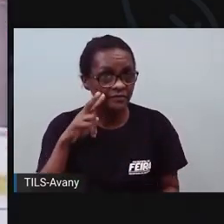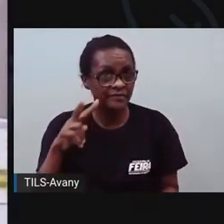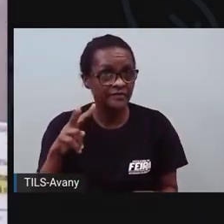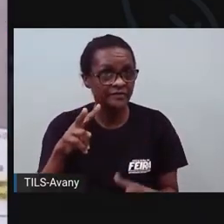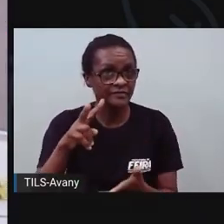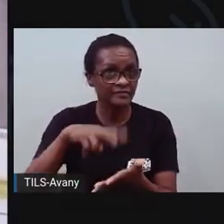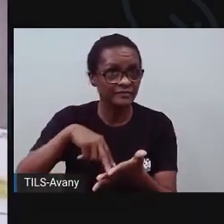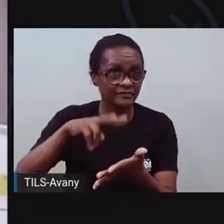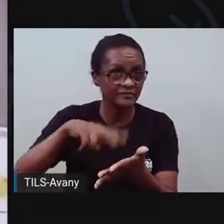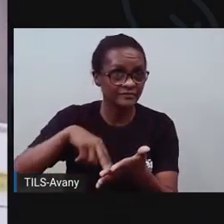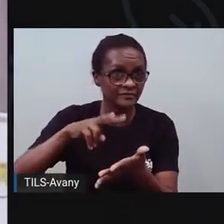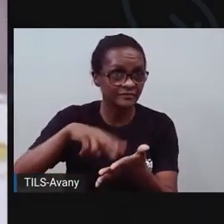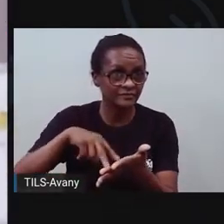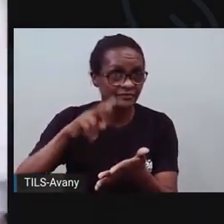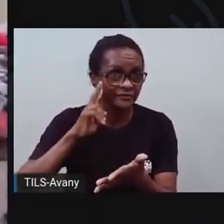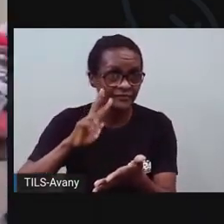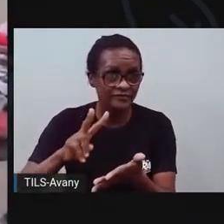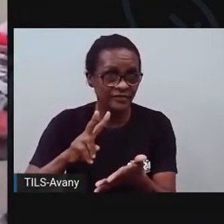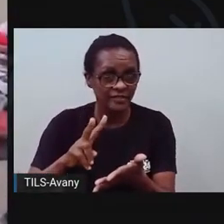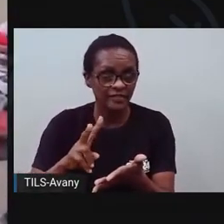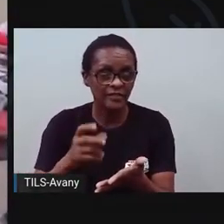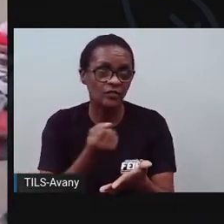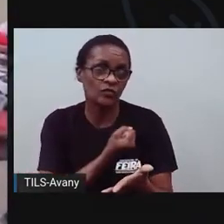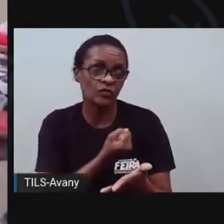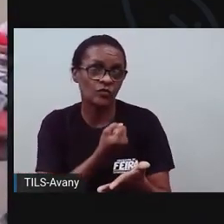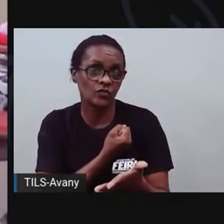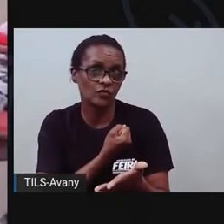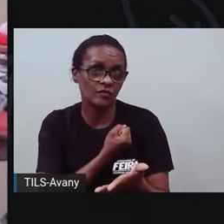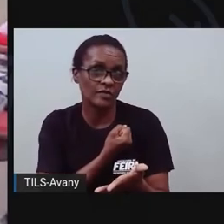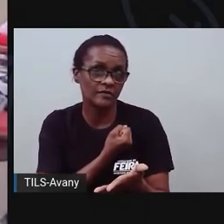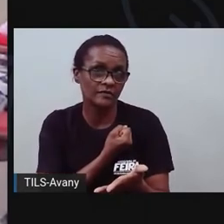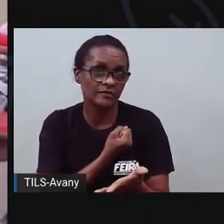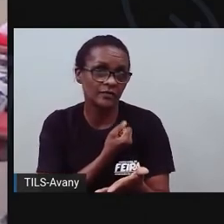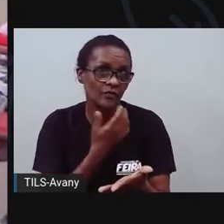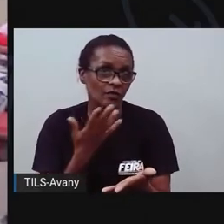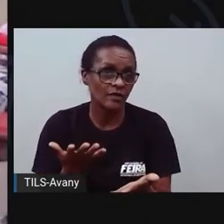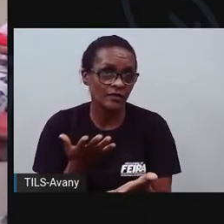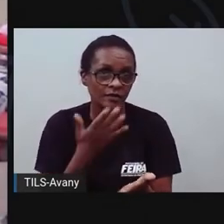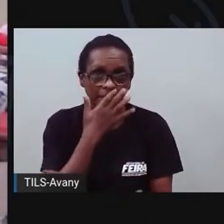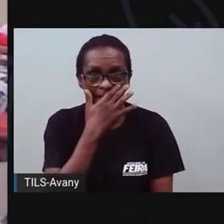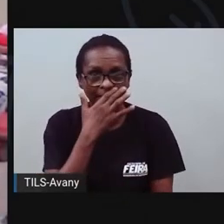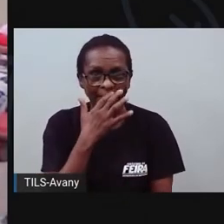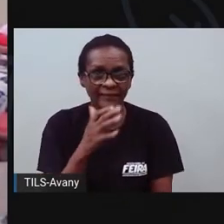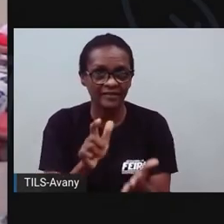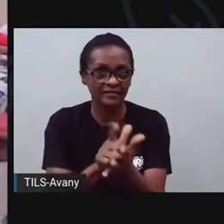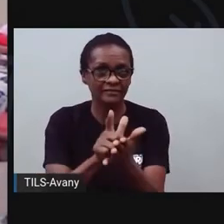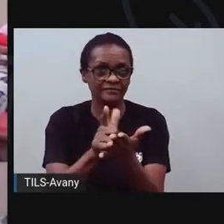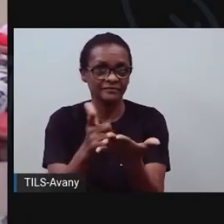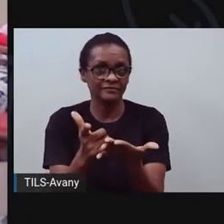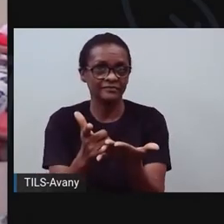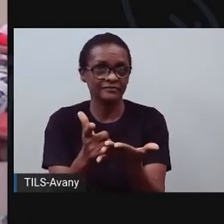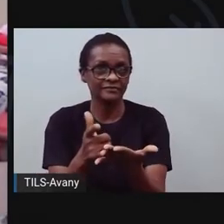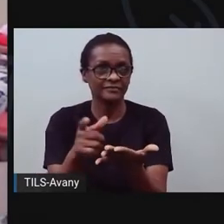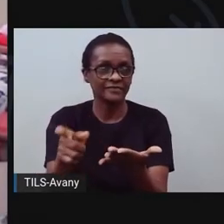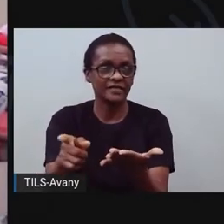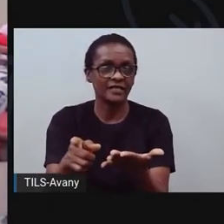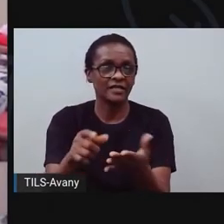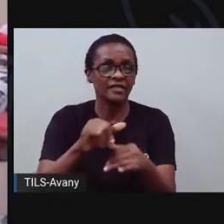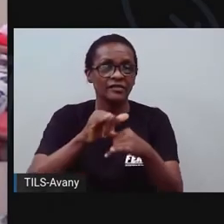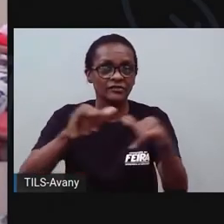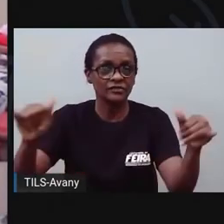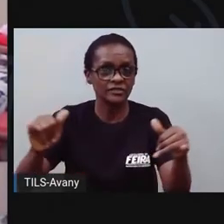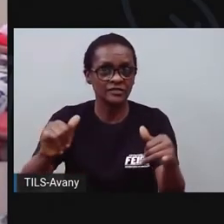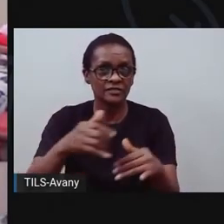7. Olha, e aqui do lado temos uma outra notícia, né? É otimista, governo promete